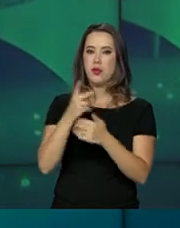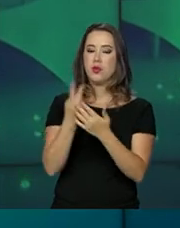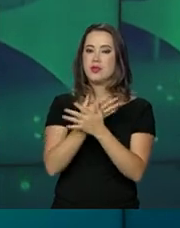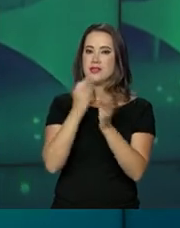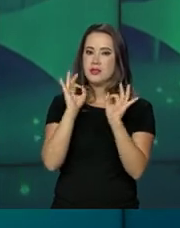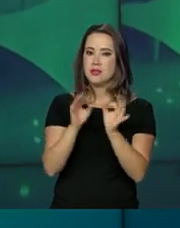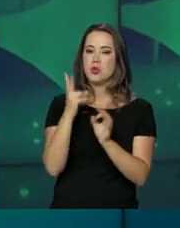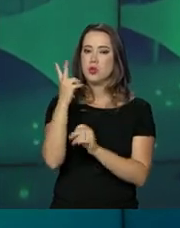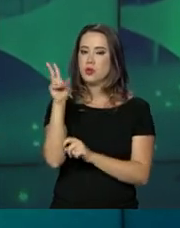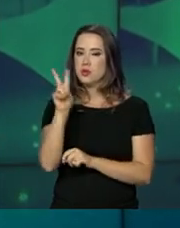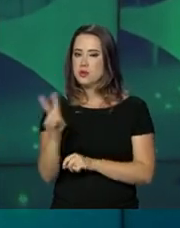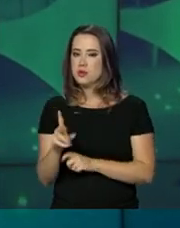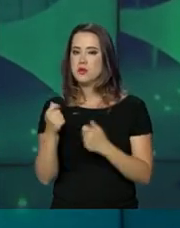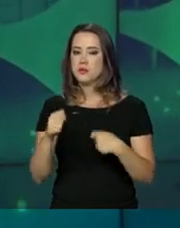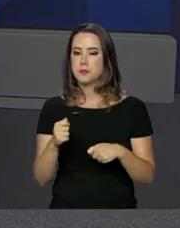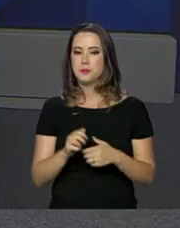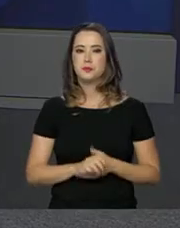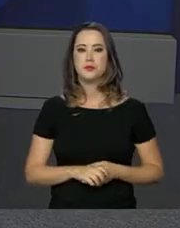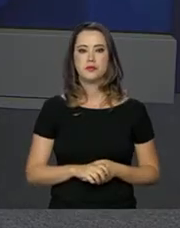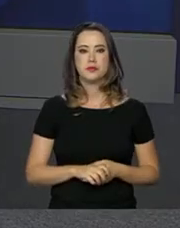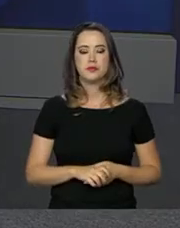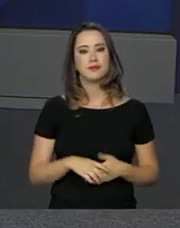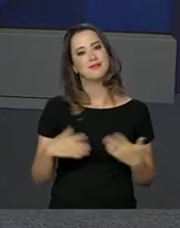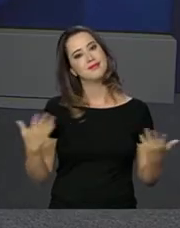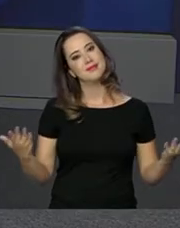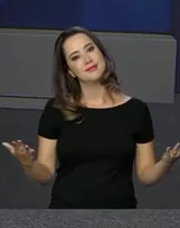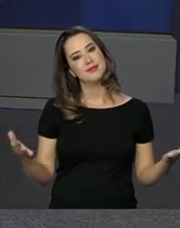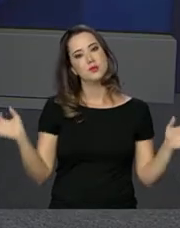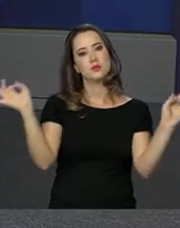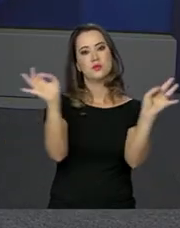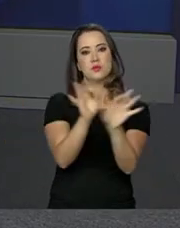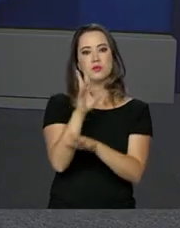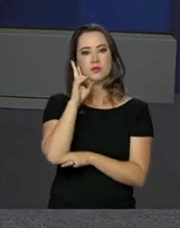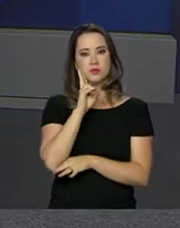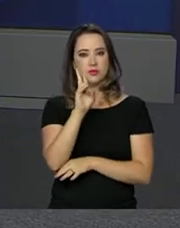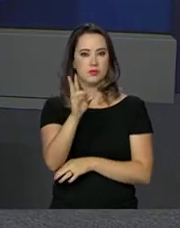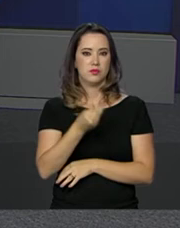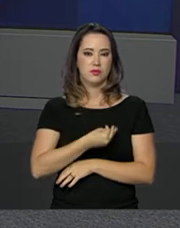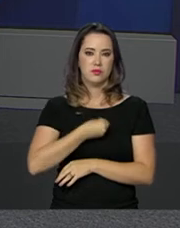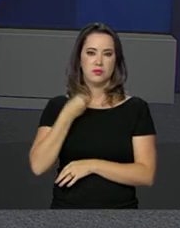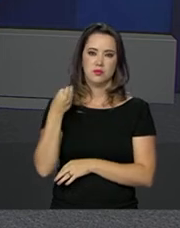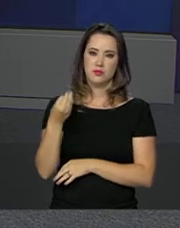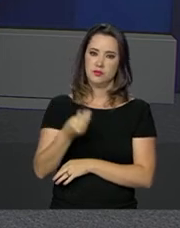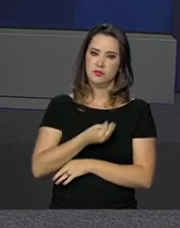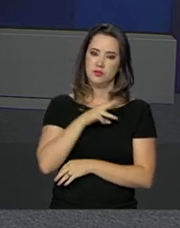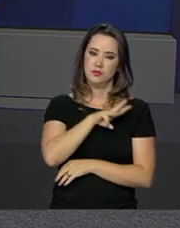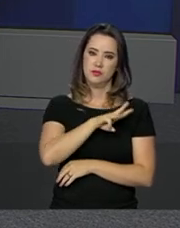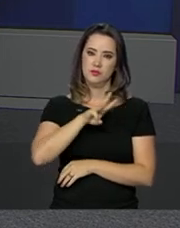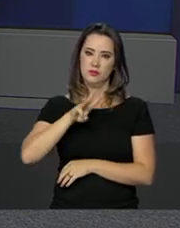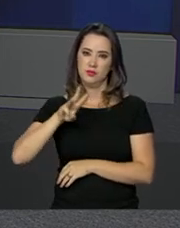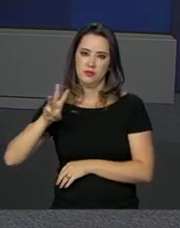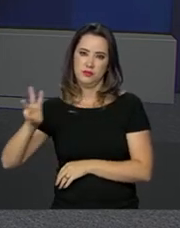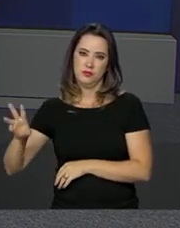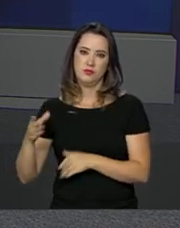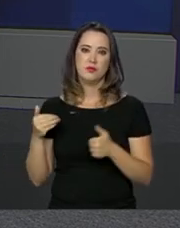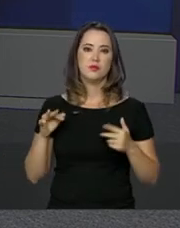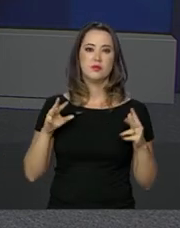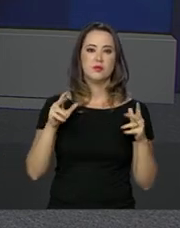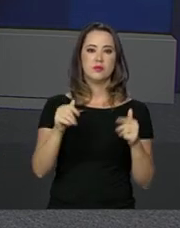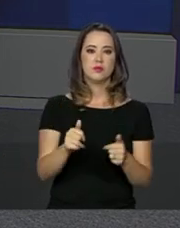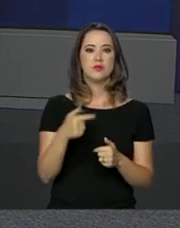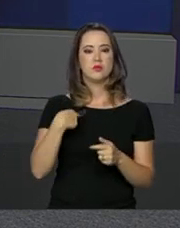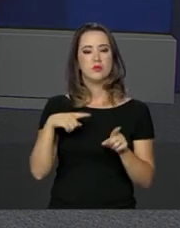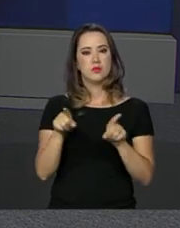é preciso tomar duas doses. Bem, nós ficamos por aqui e você pode acompanhar a nossa programação ao vivo pelo site da NBR,